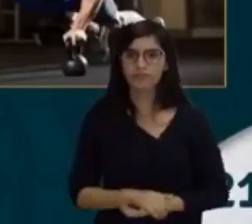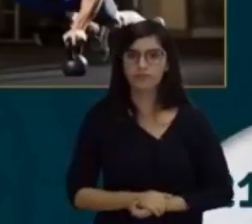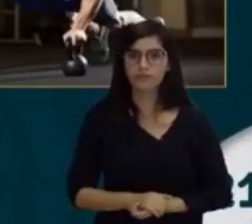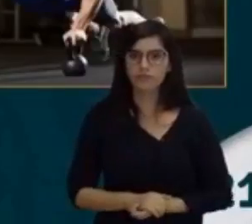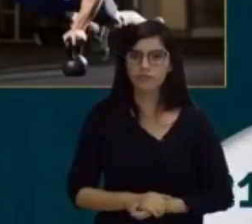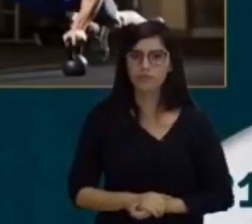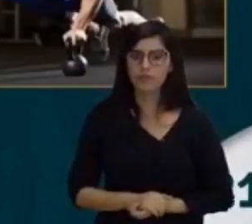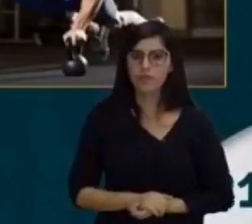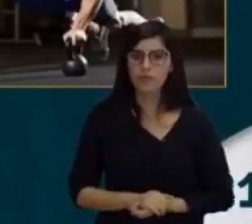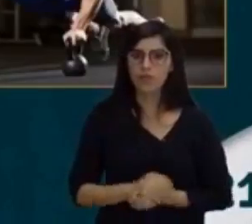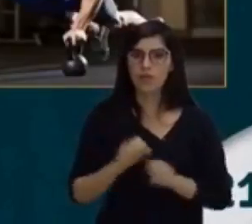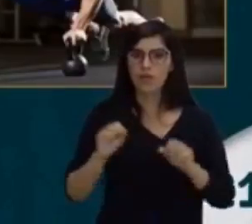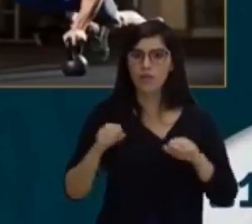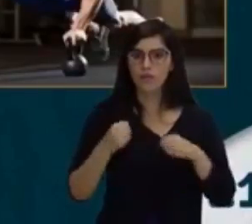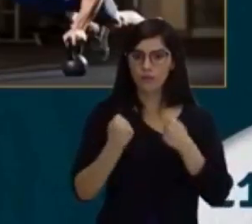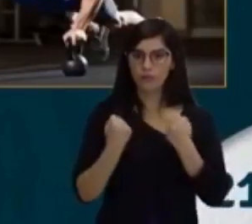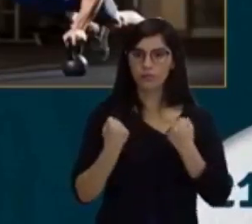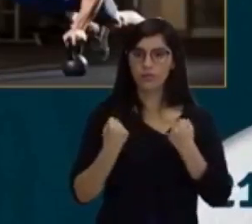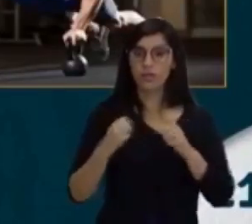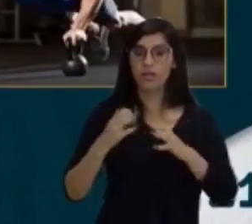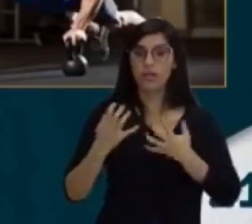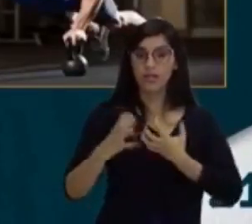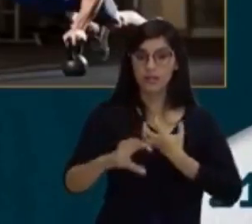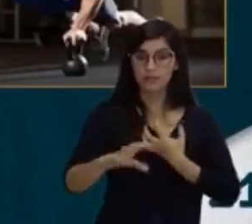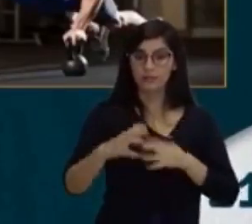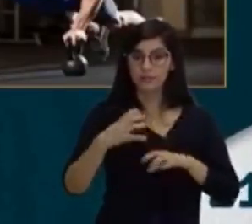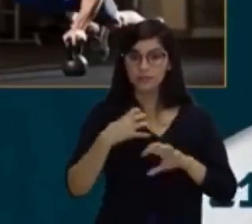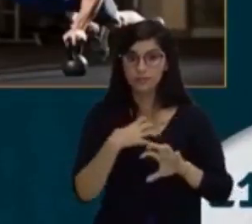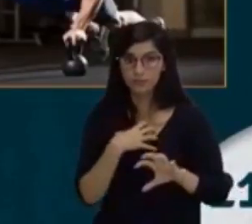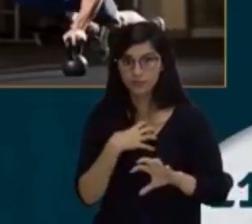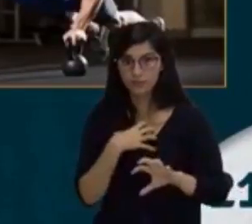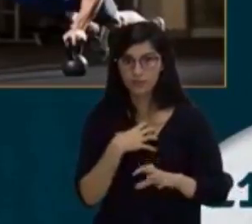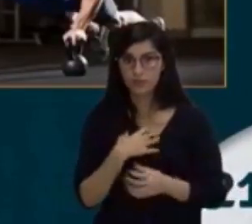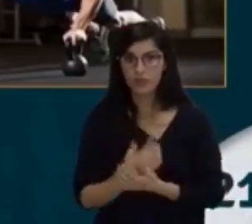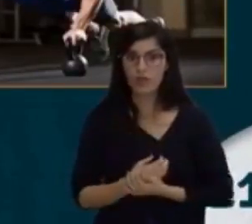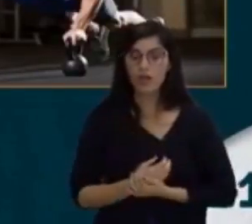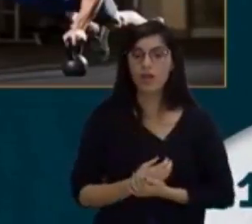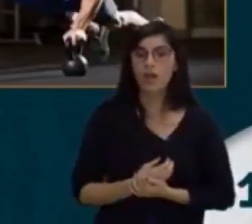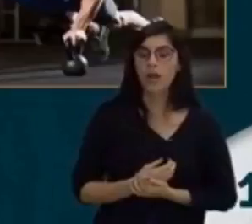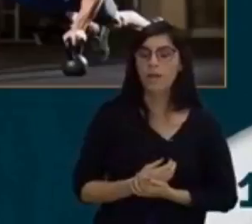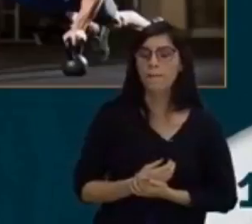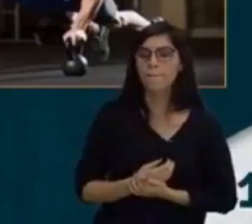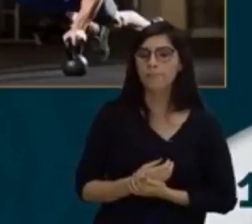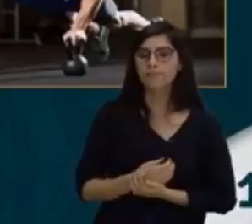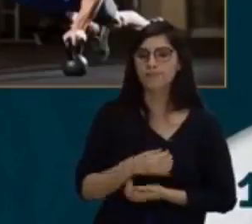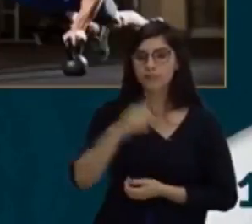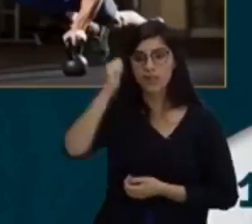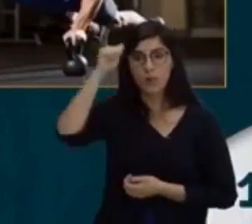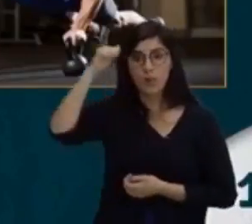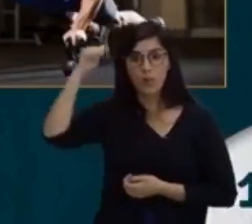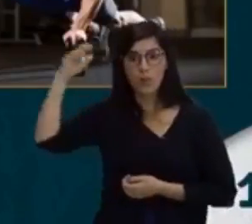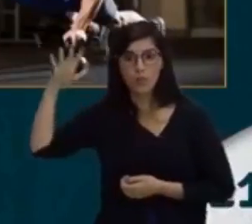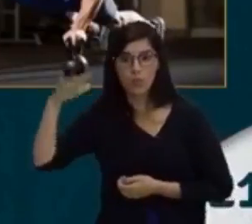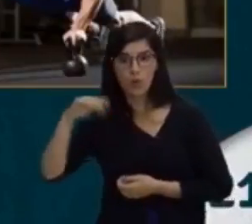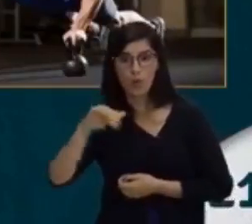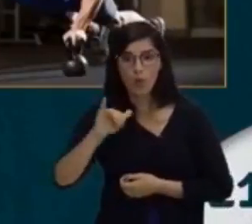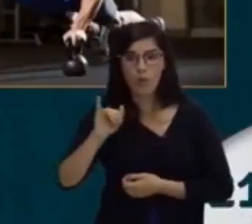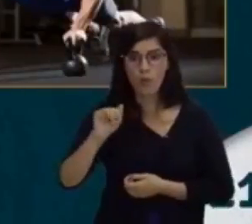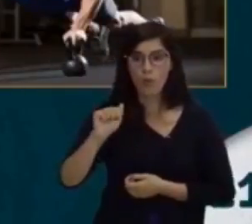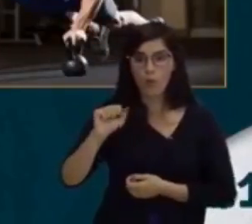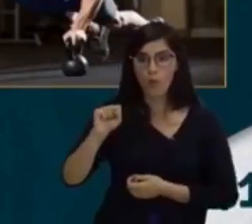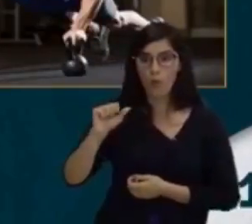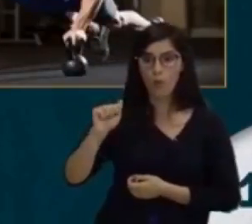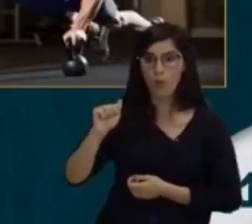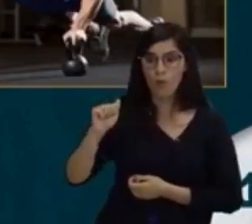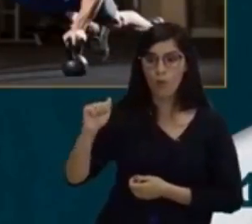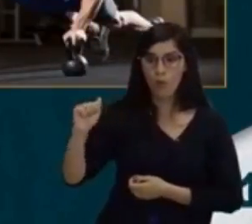Força reativa. Força reativa. De acordo com Isaac Newton, para cada ação, ou seja, para